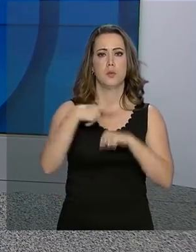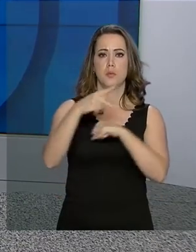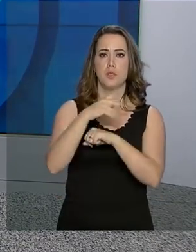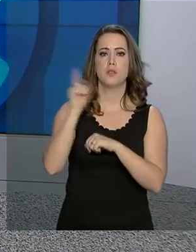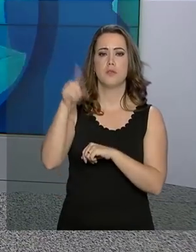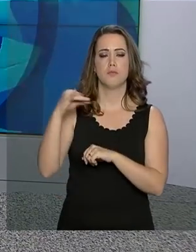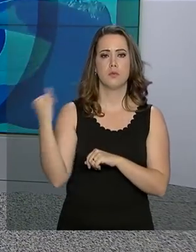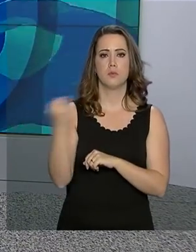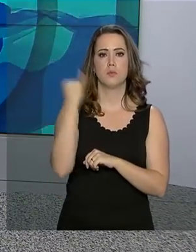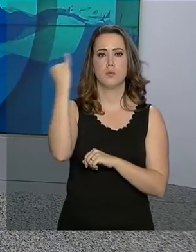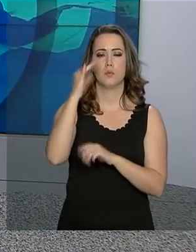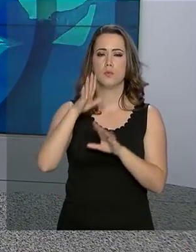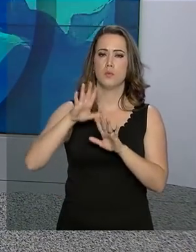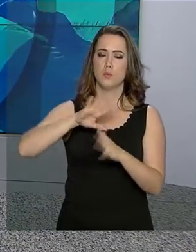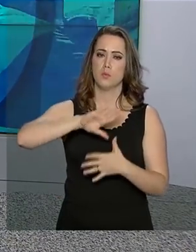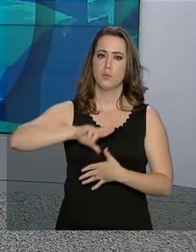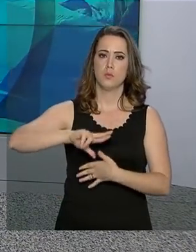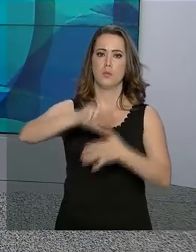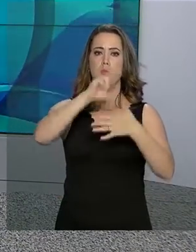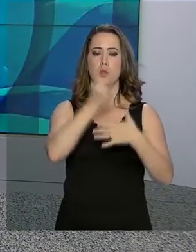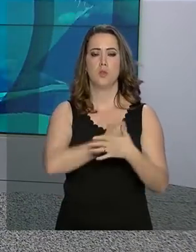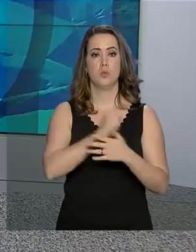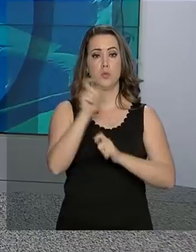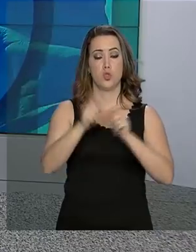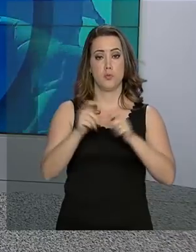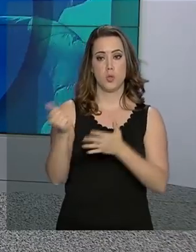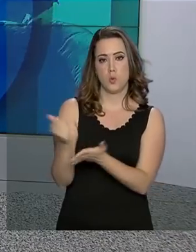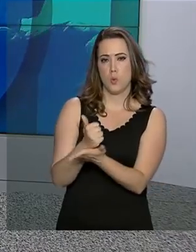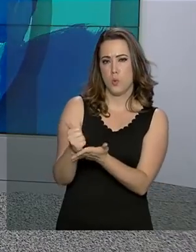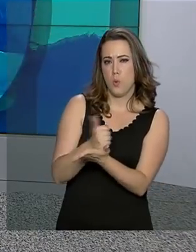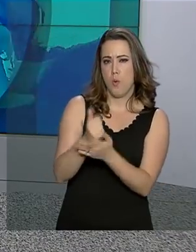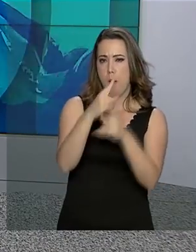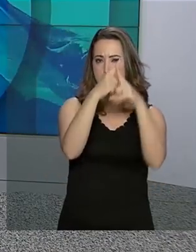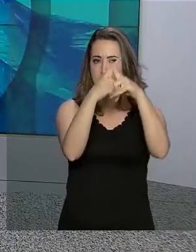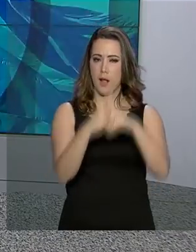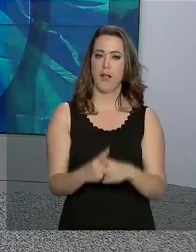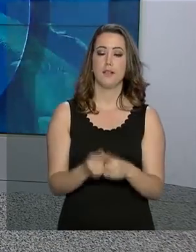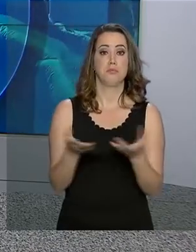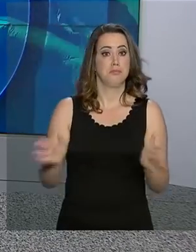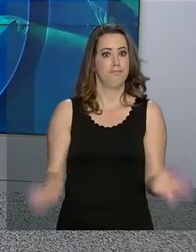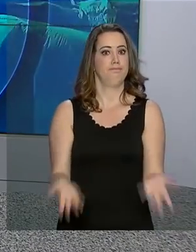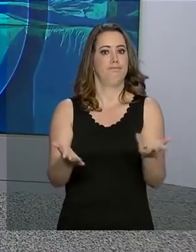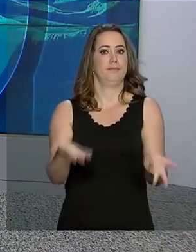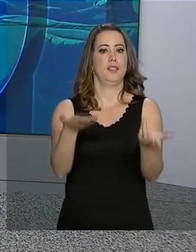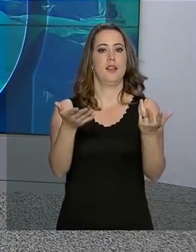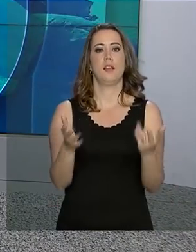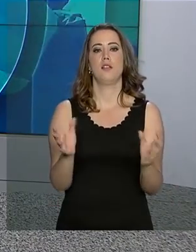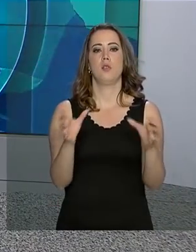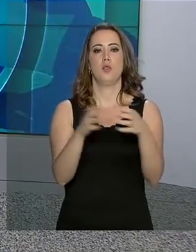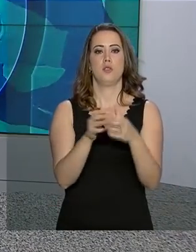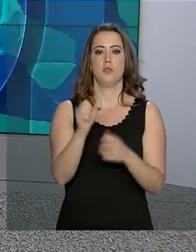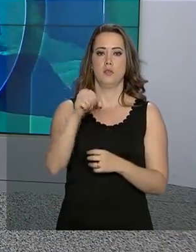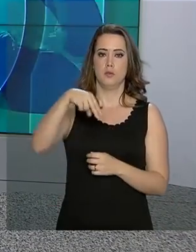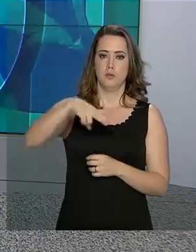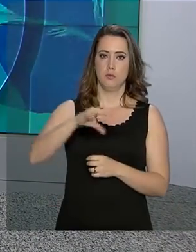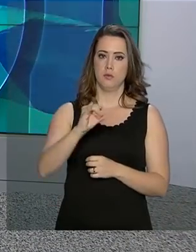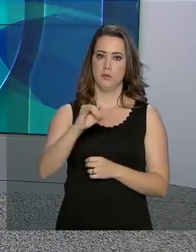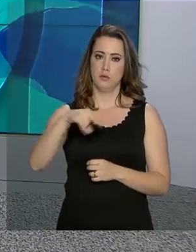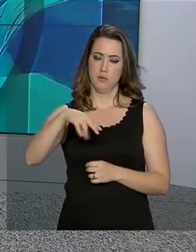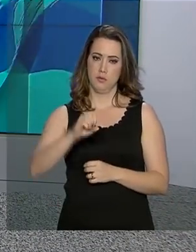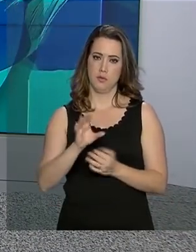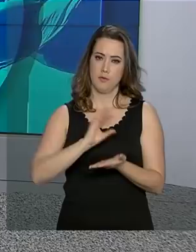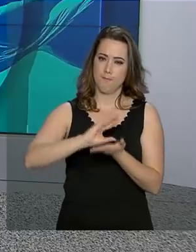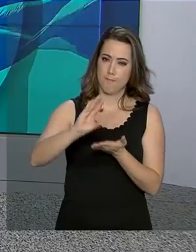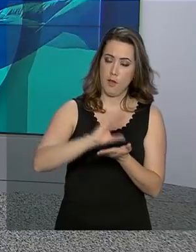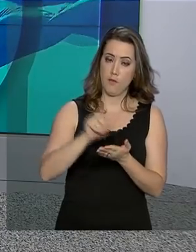campeão da América Latina em número de jogadores. E para incentivar esse mercado, a Agência Nacional do Cinema, a Ancine, está